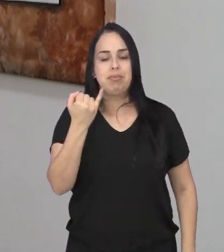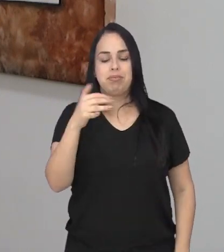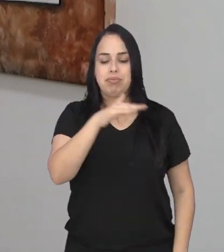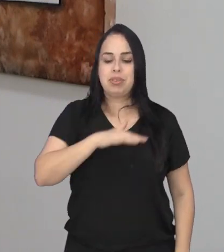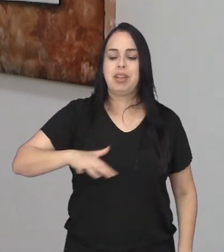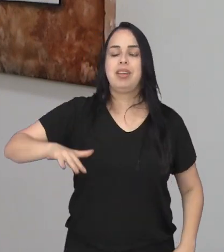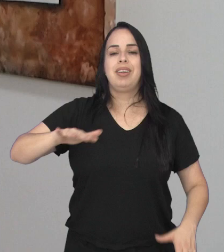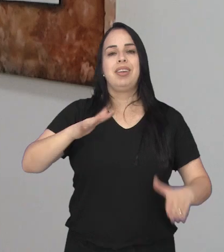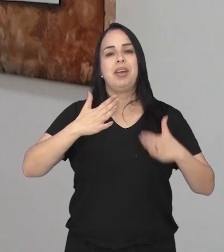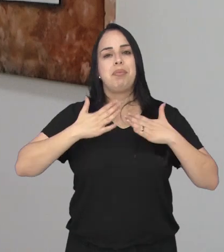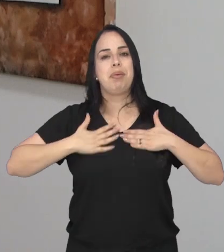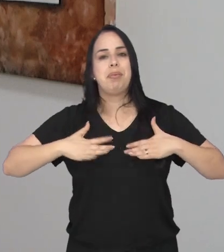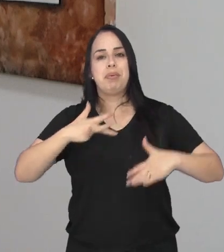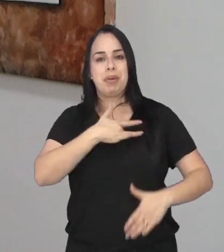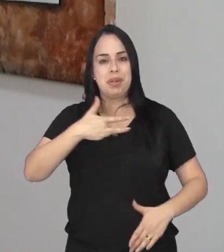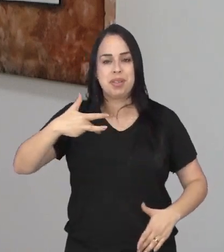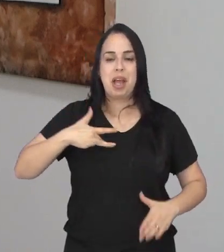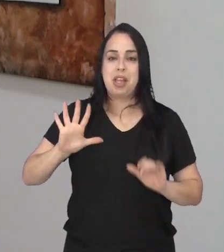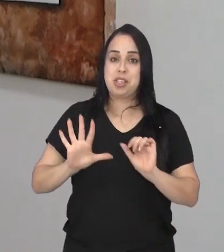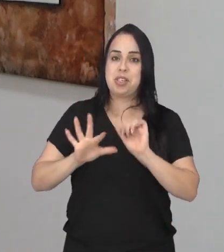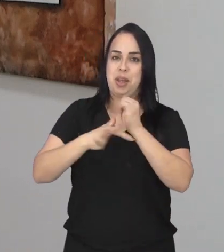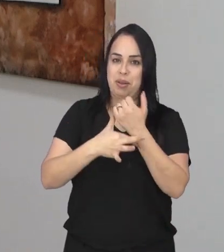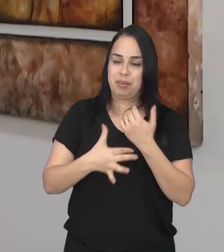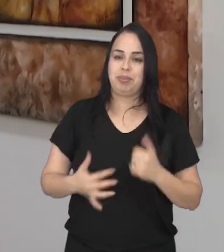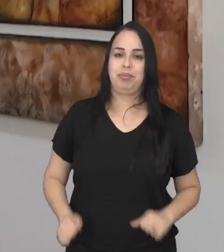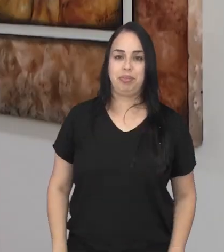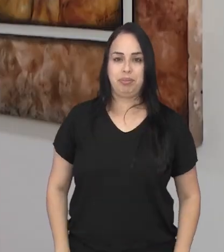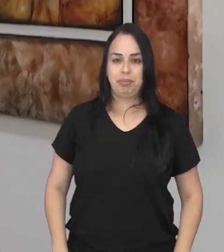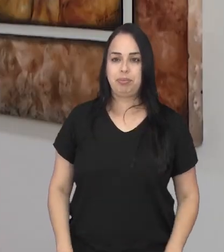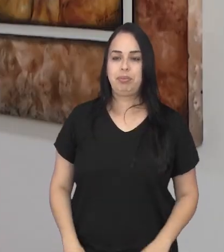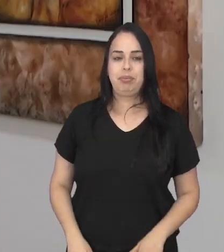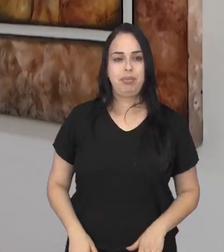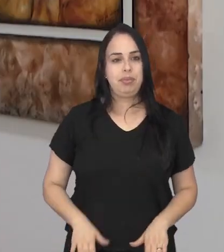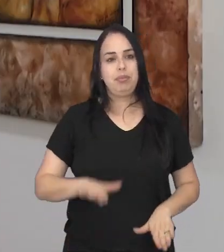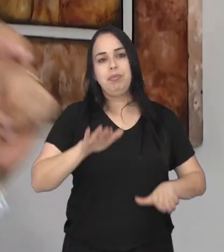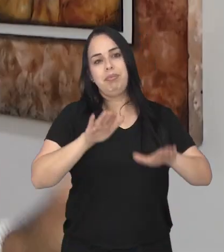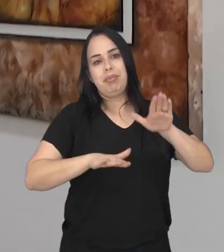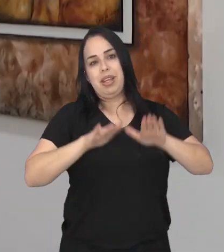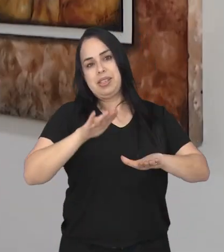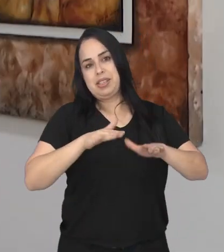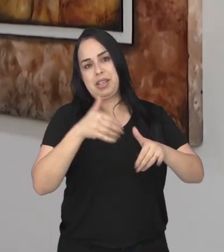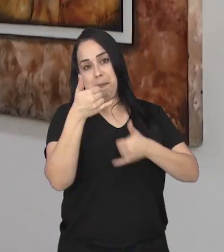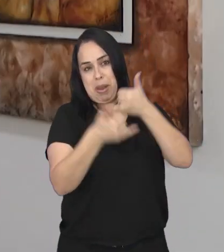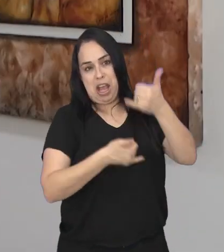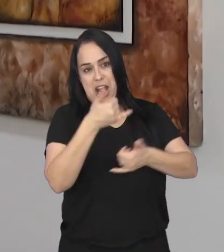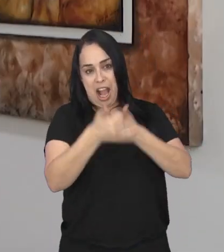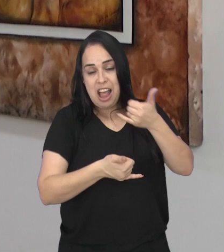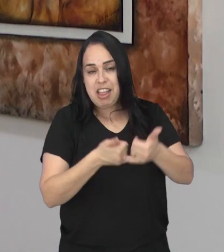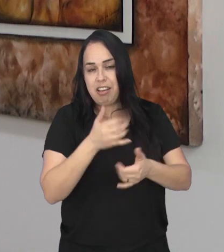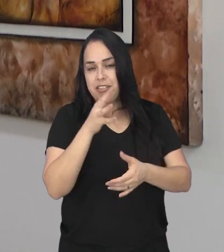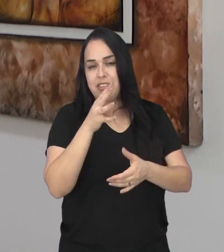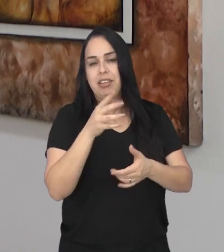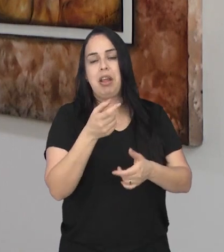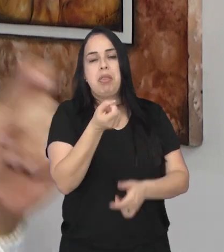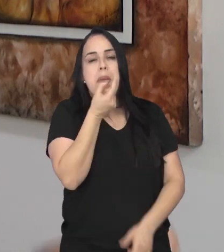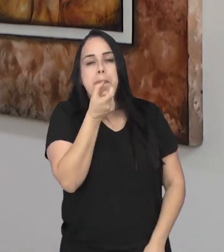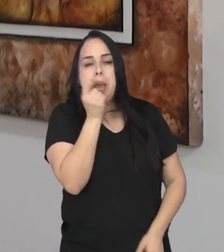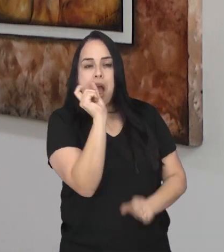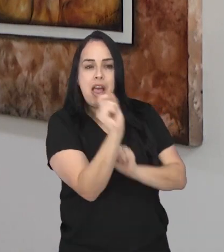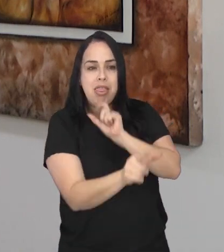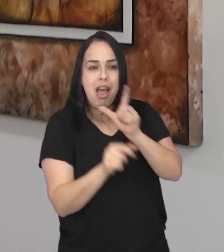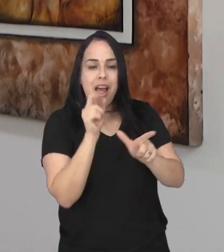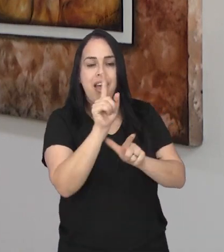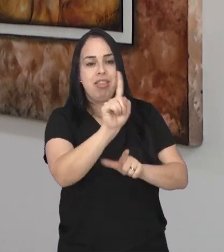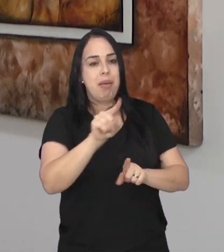para ter um ambiente escolar mais saudável e seguro. Acontece muitas vezes numa brincadeira, na escola, numa